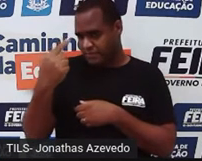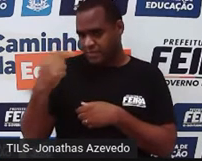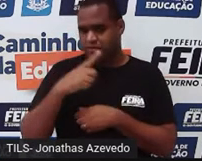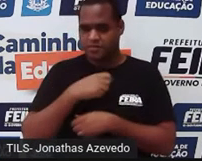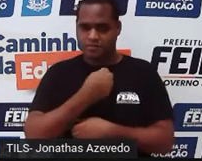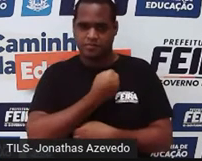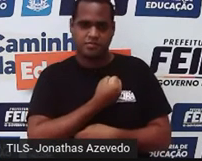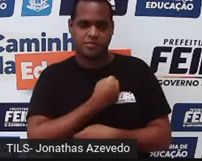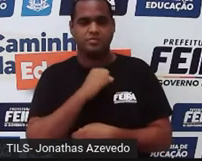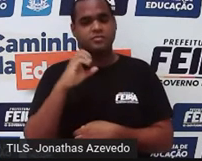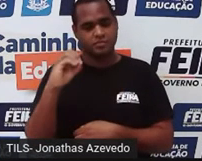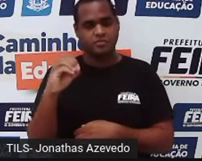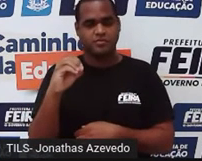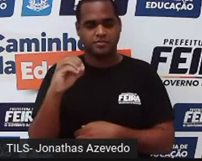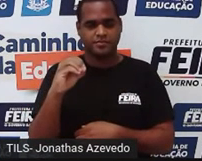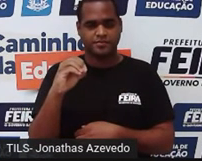zero.